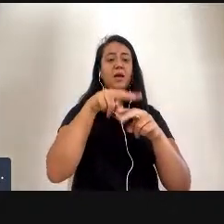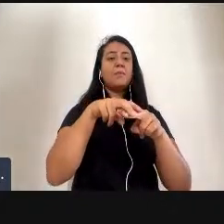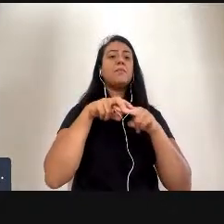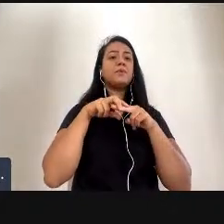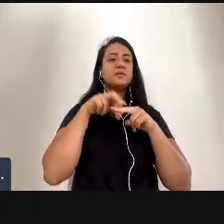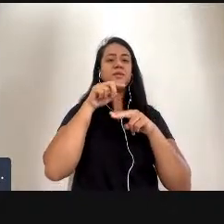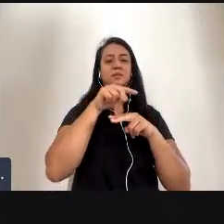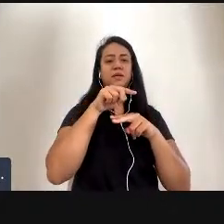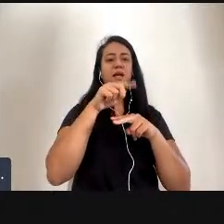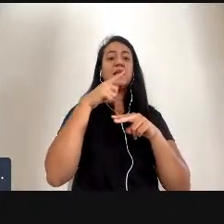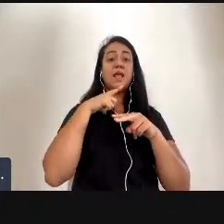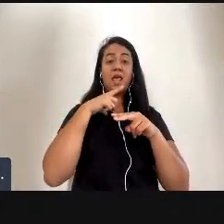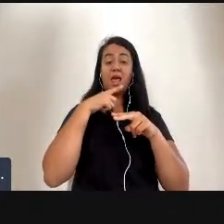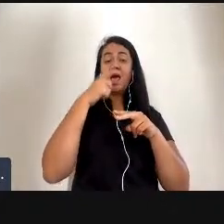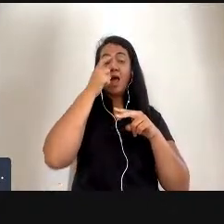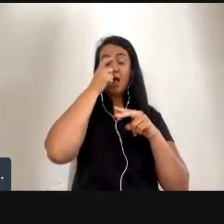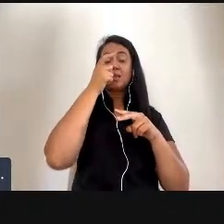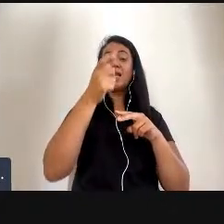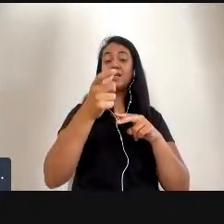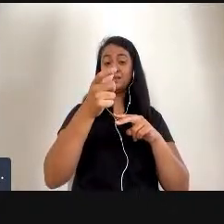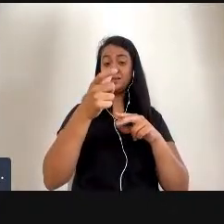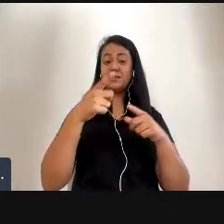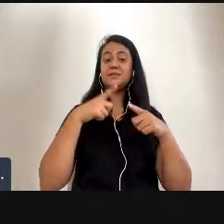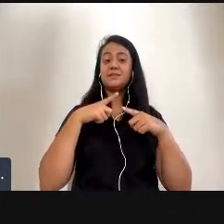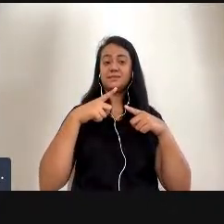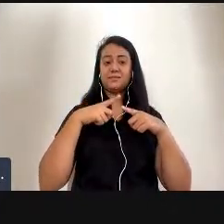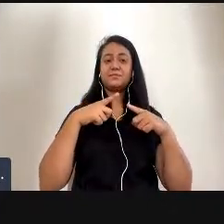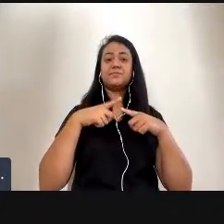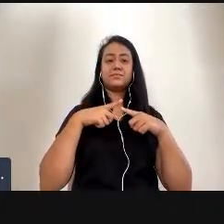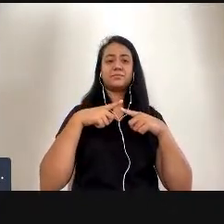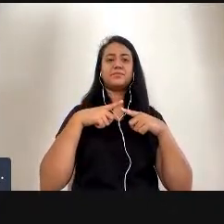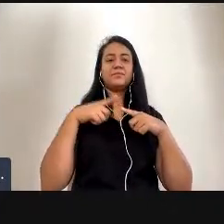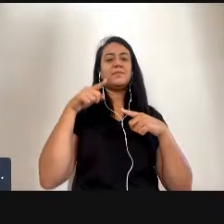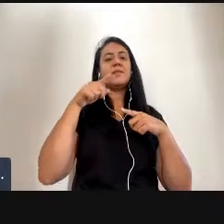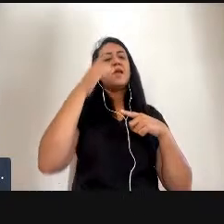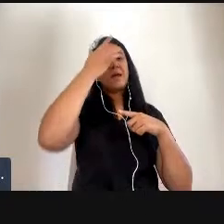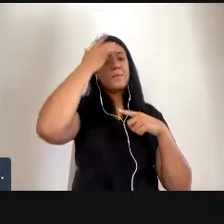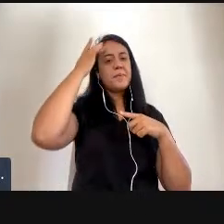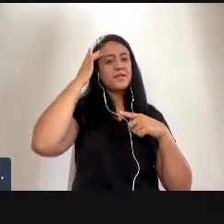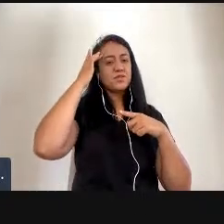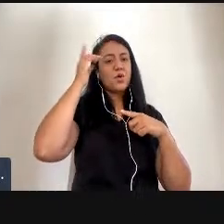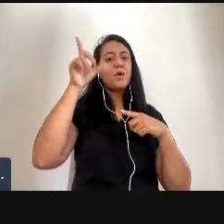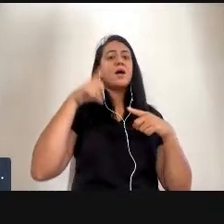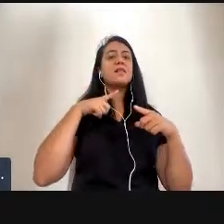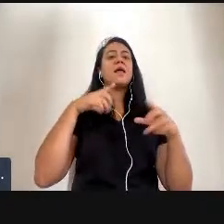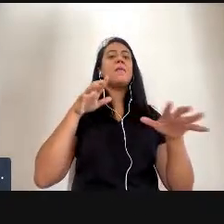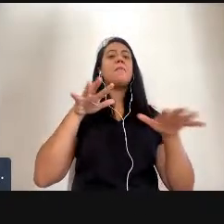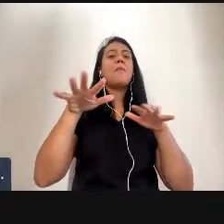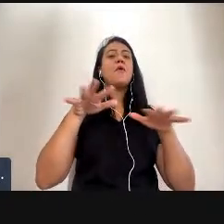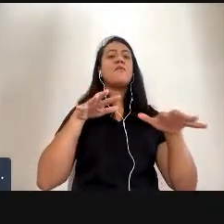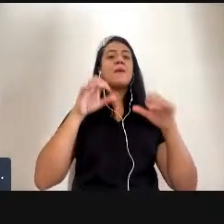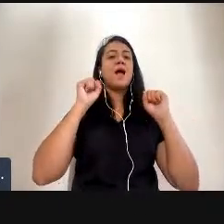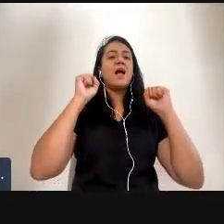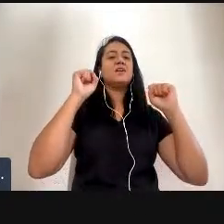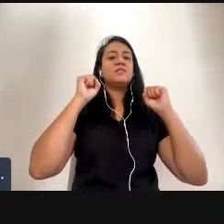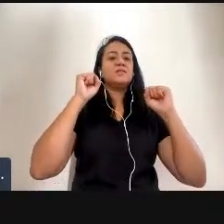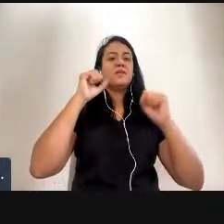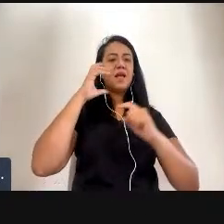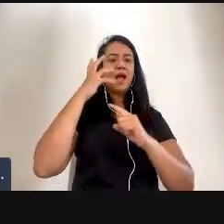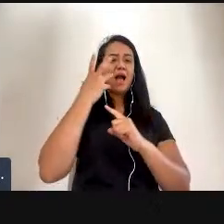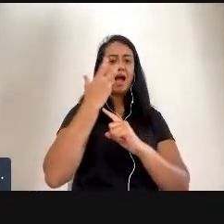torna tão interessante. as pessoas ativistas da arte elas não querem apenas criticar o sistema